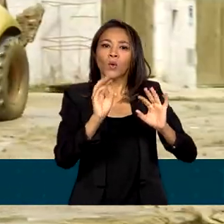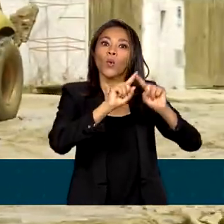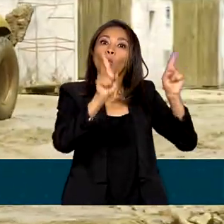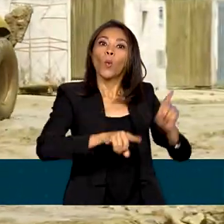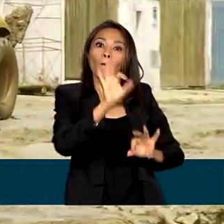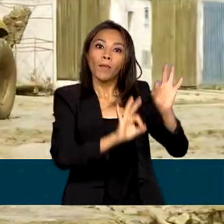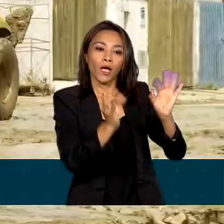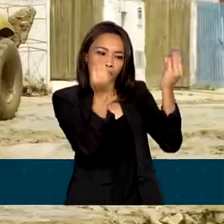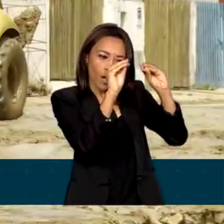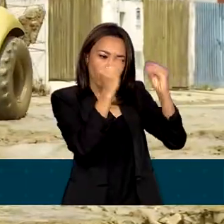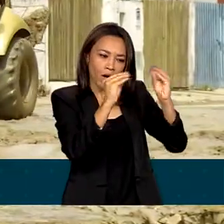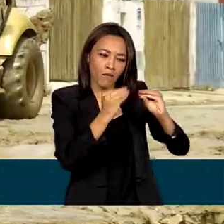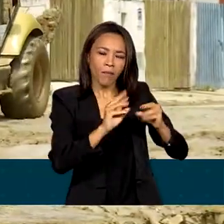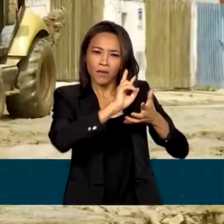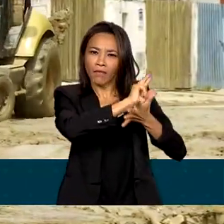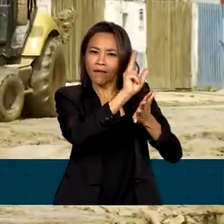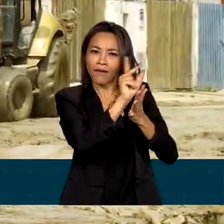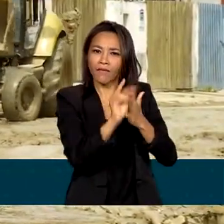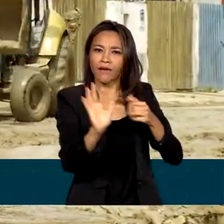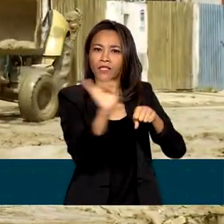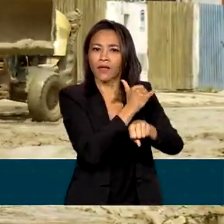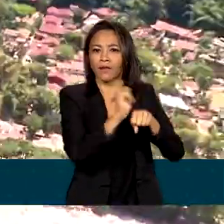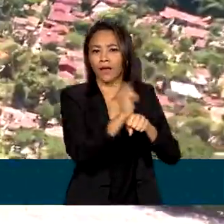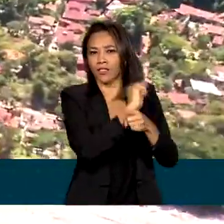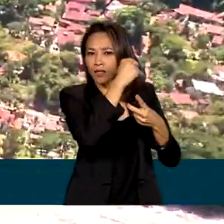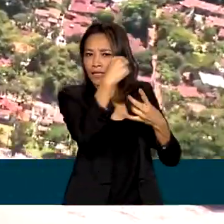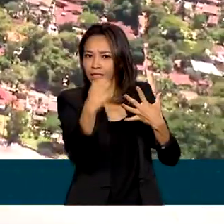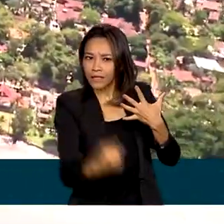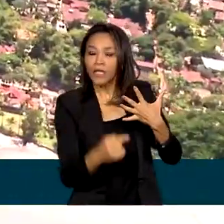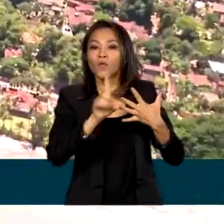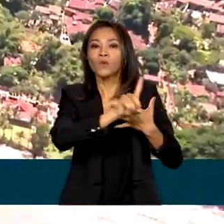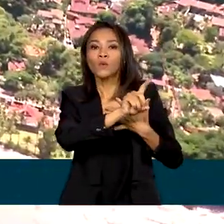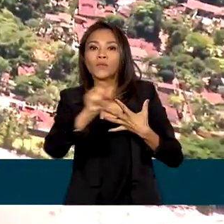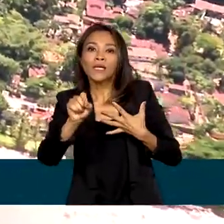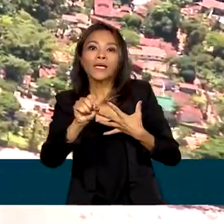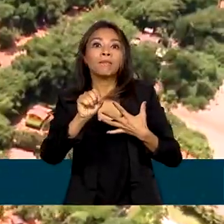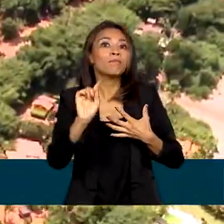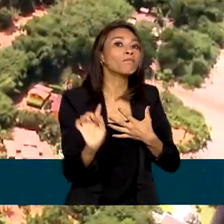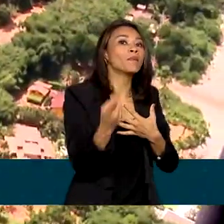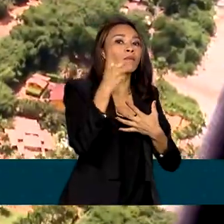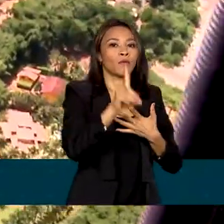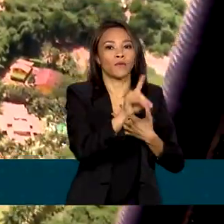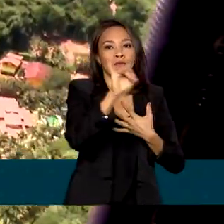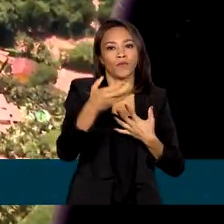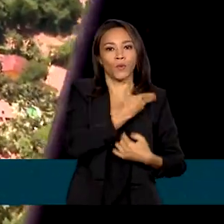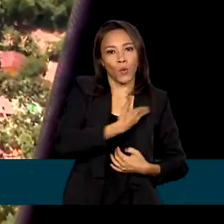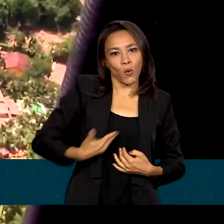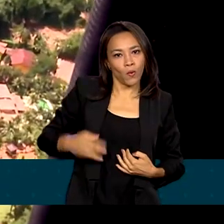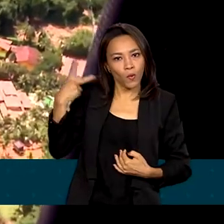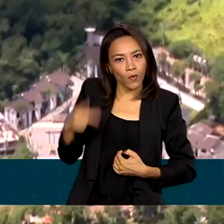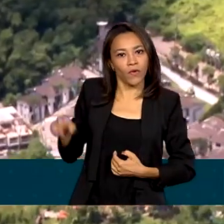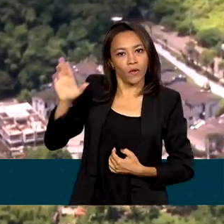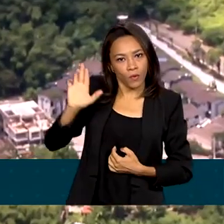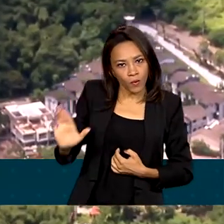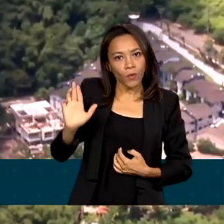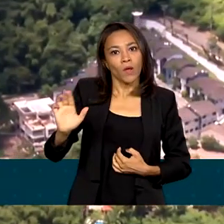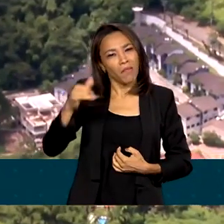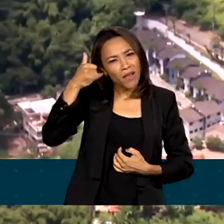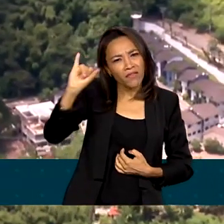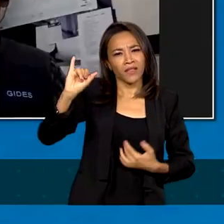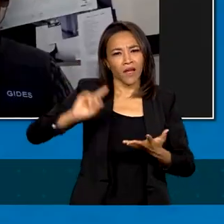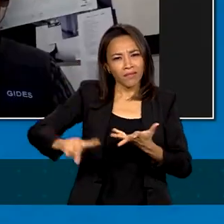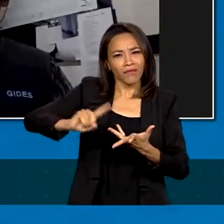integra o conjunto de ações dos 100 primeiros dias do governo Lula e vai nortear a estratégia de gestão de riscos e